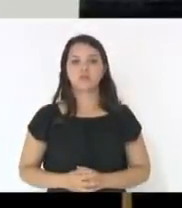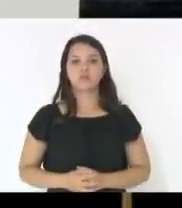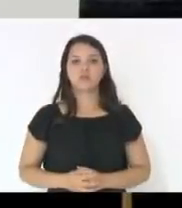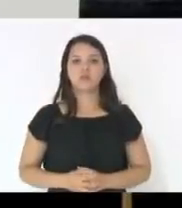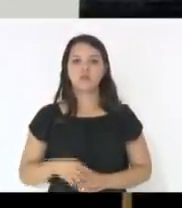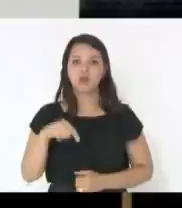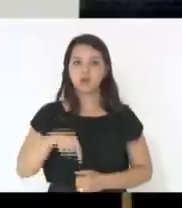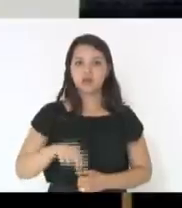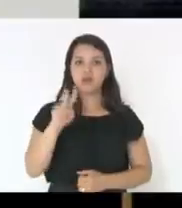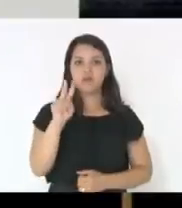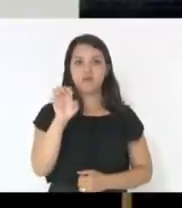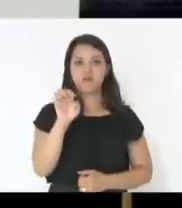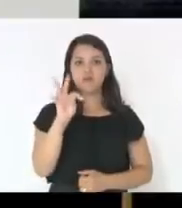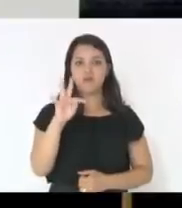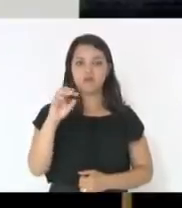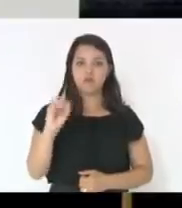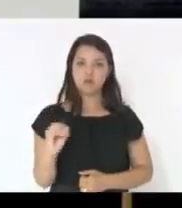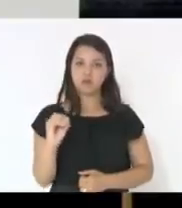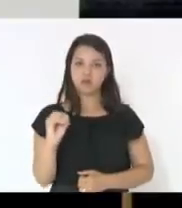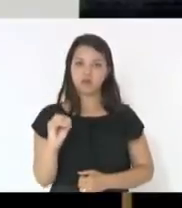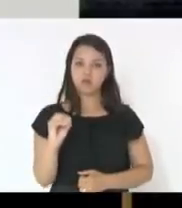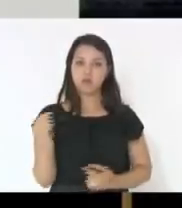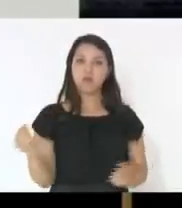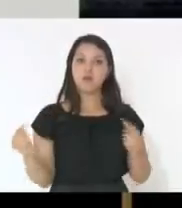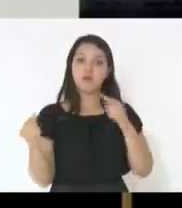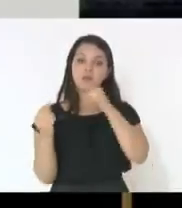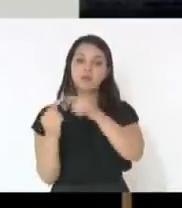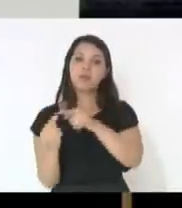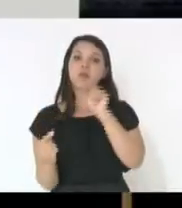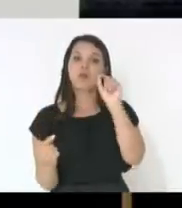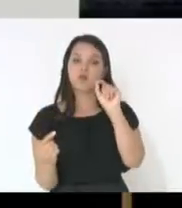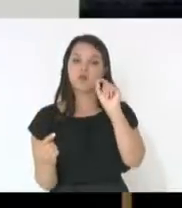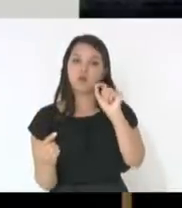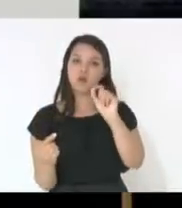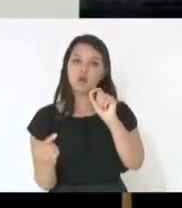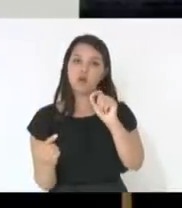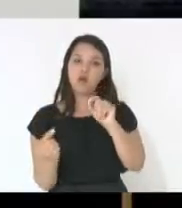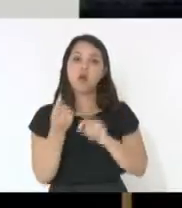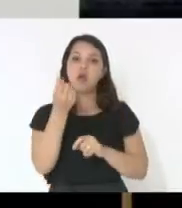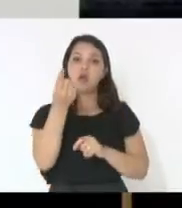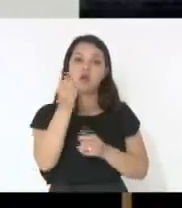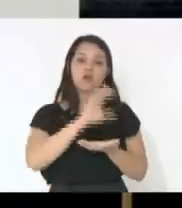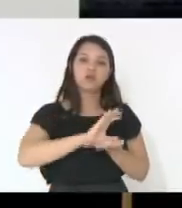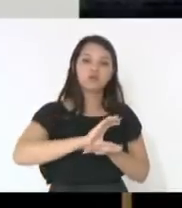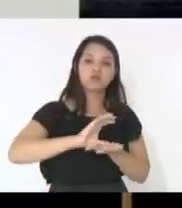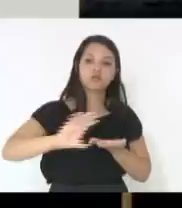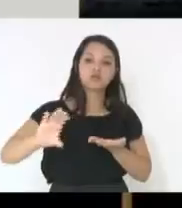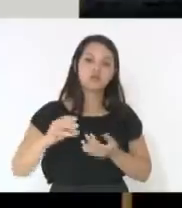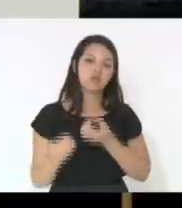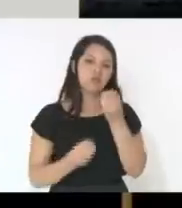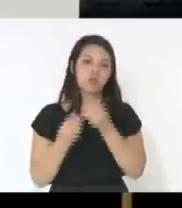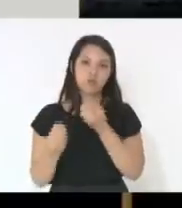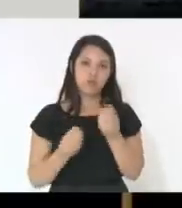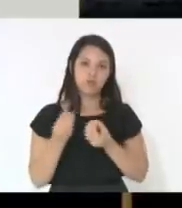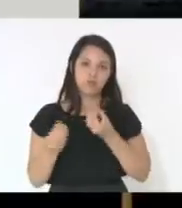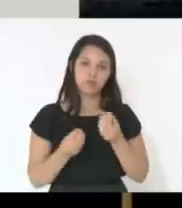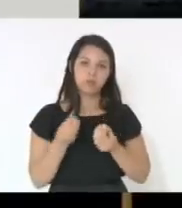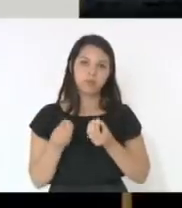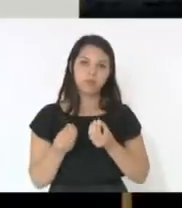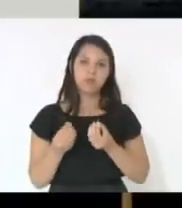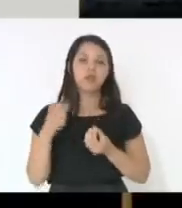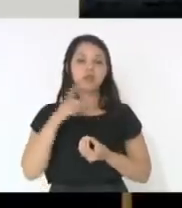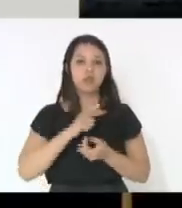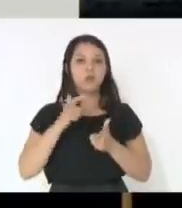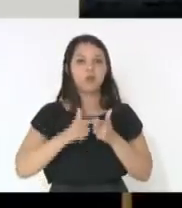veto diz respeito à forma que esses recursos são repassados ao fundo. Ora, há um problema no